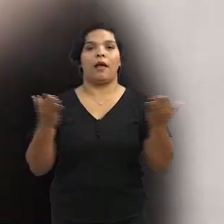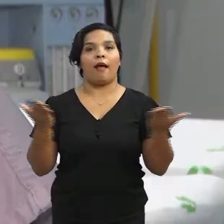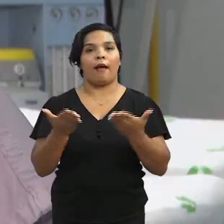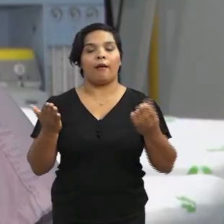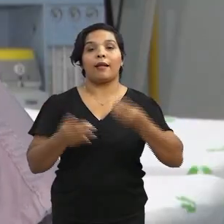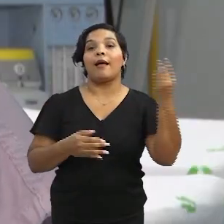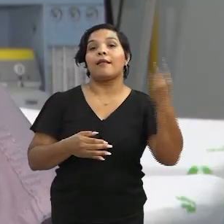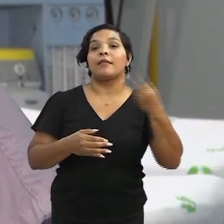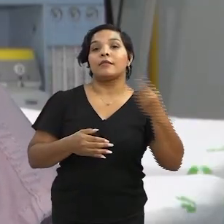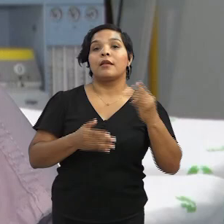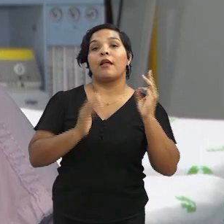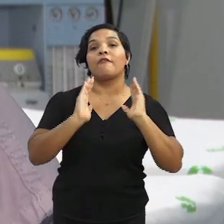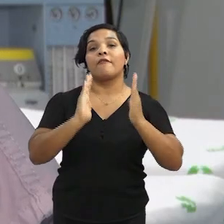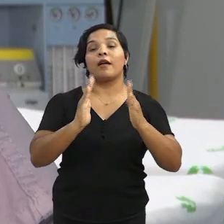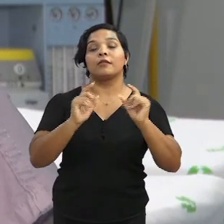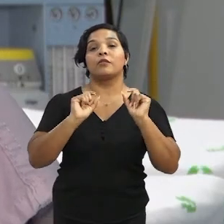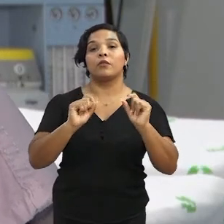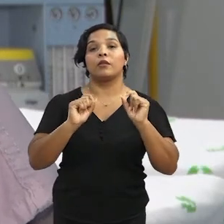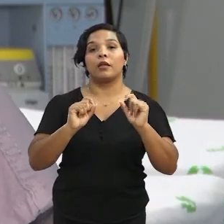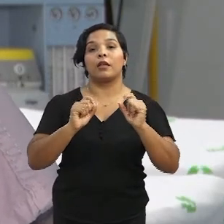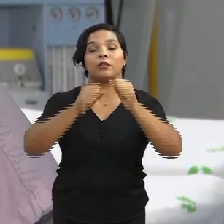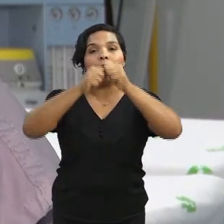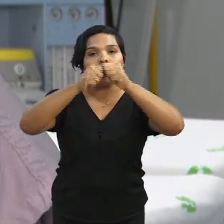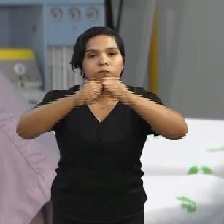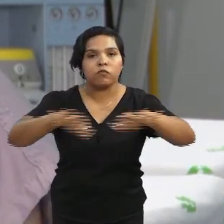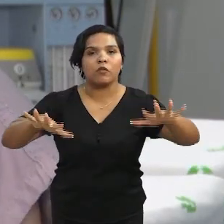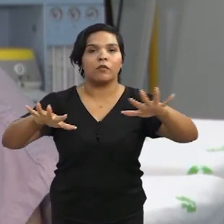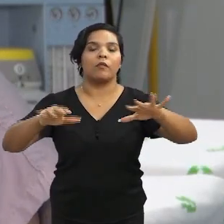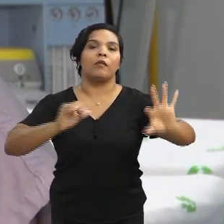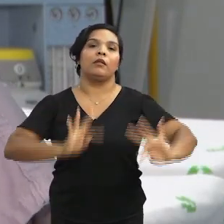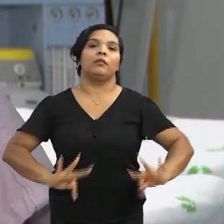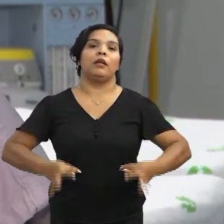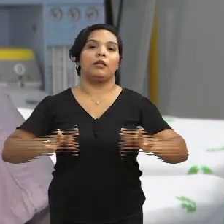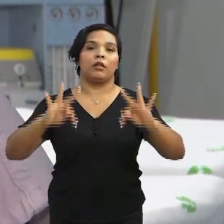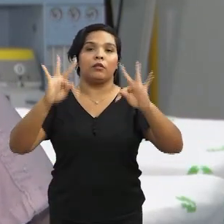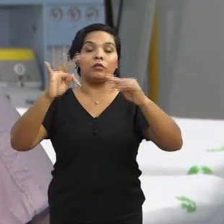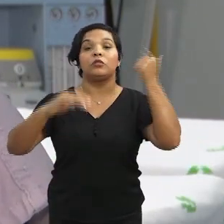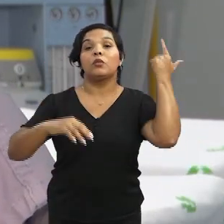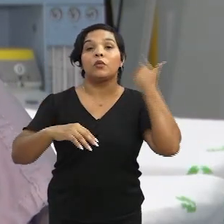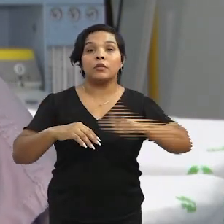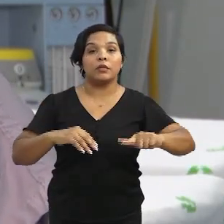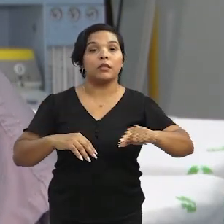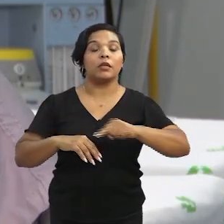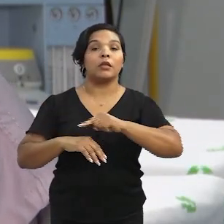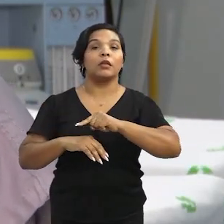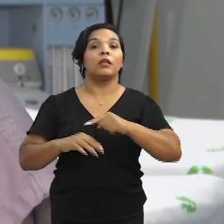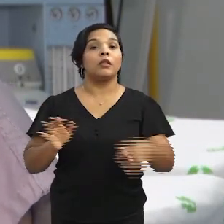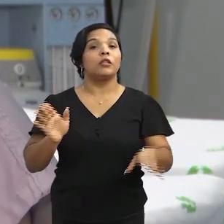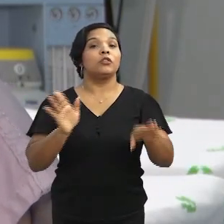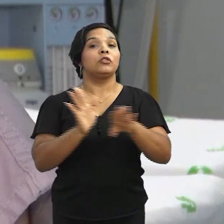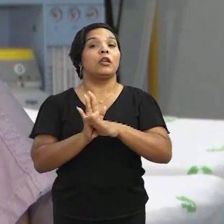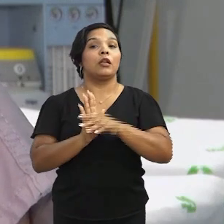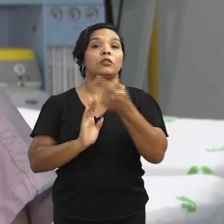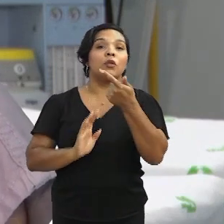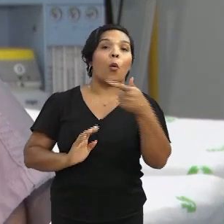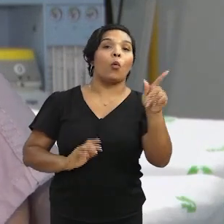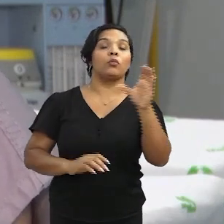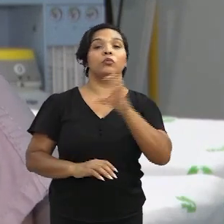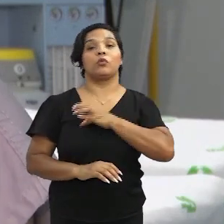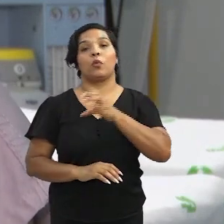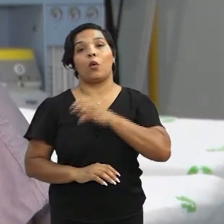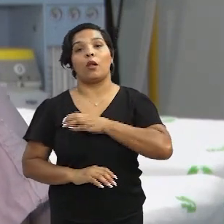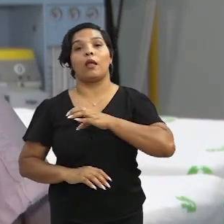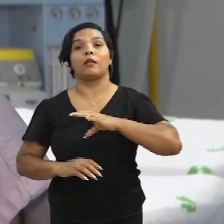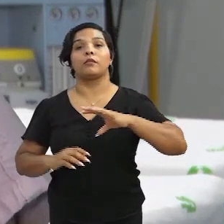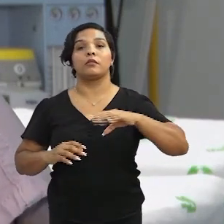fato. Agora vamos para uma terceira fase, que é a fase de difusão da tecnologia, de conseguir que essa ferramenta chegue nas mãos de